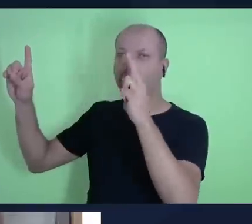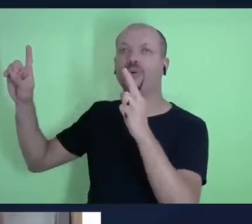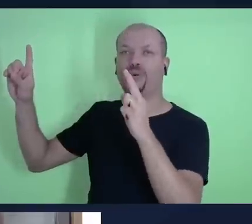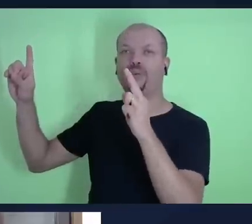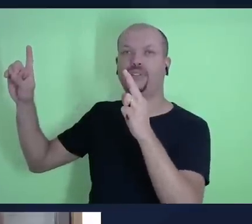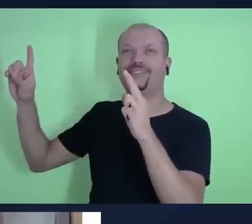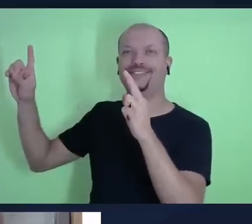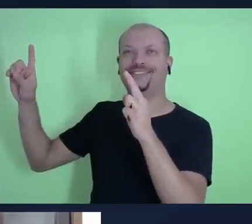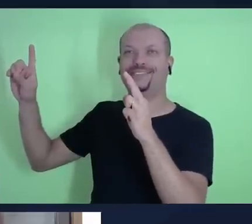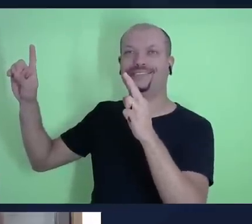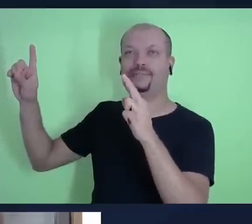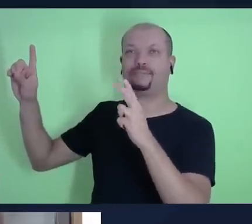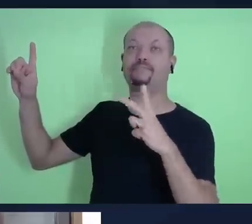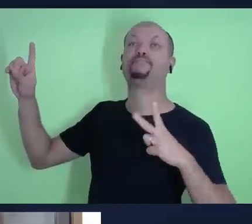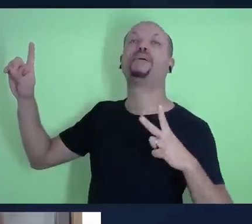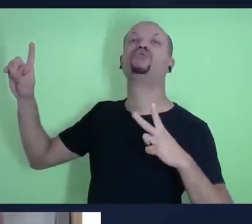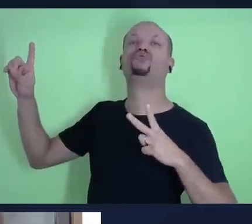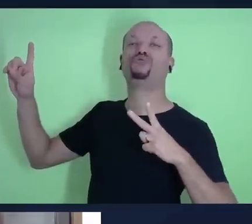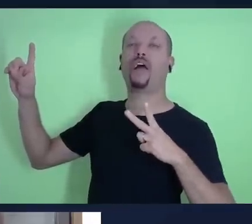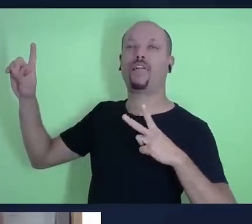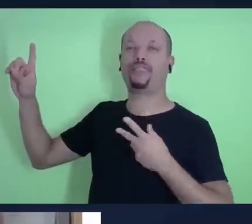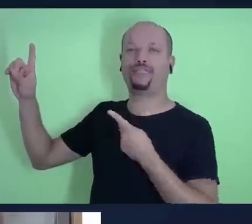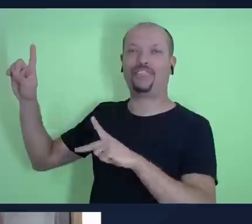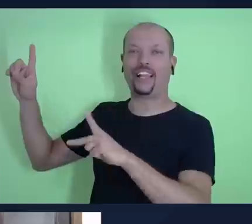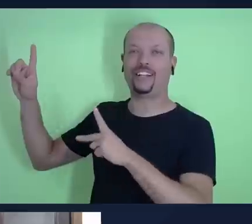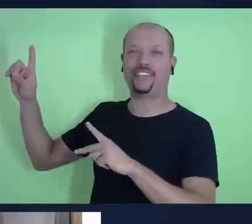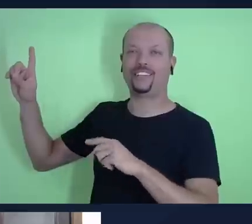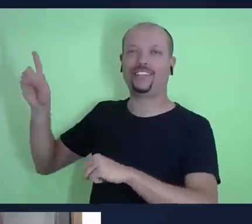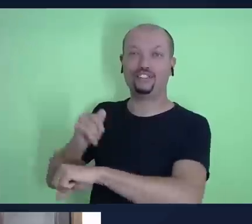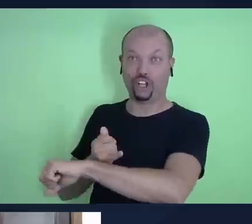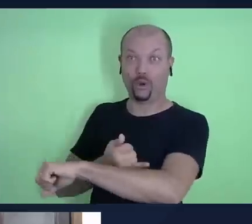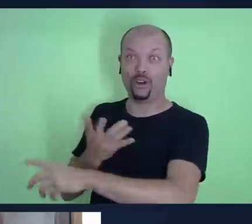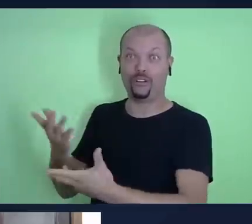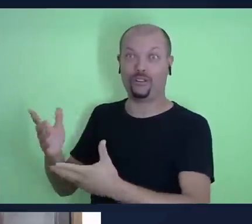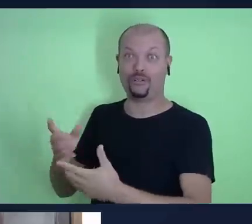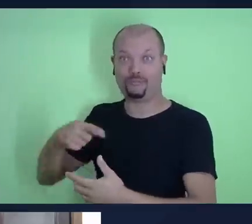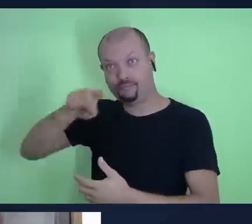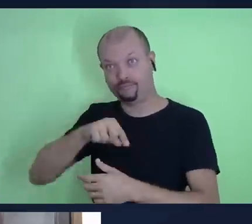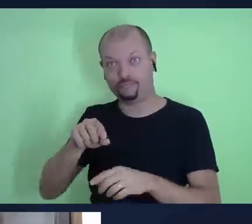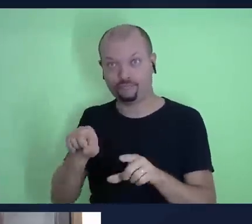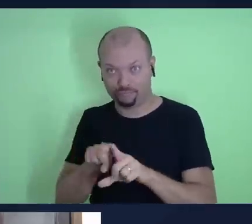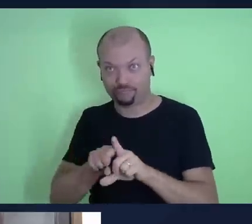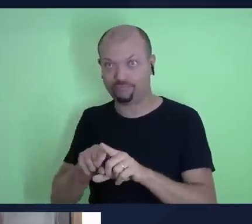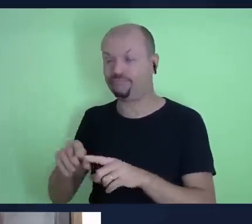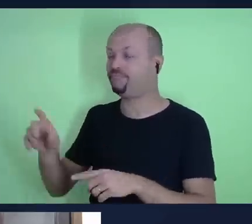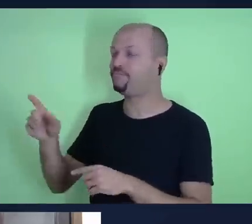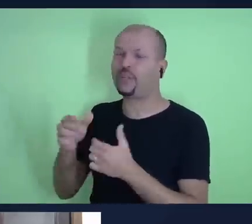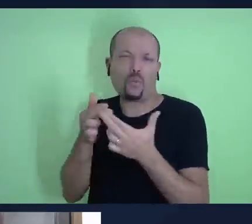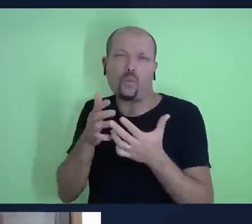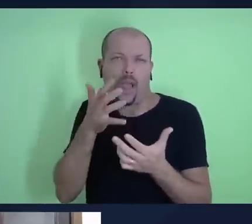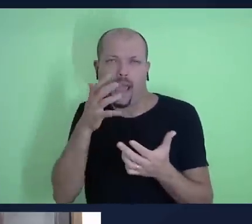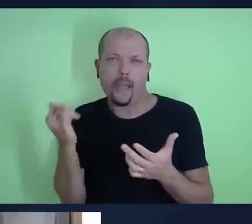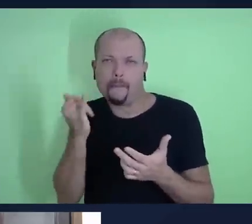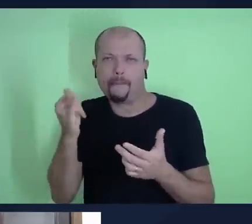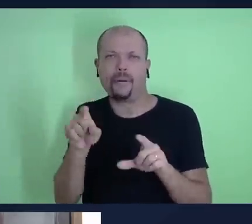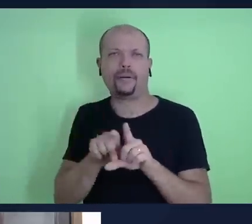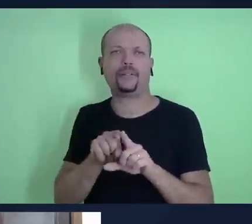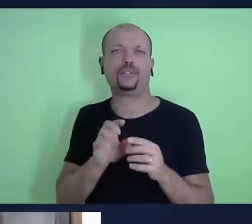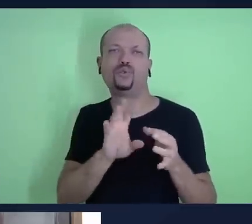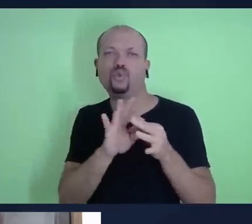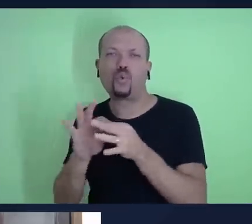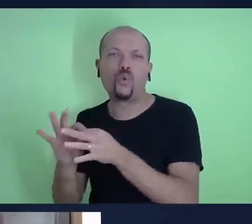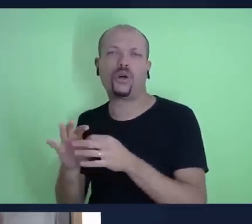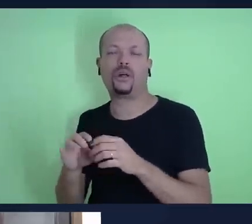o Deus pessoal dele, né? Então, é, e uma coisa muito, muito importante nesse, tanto no texto